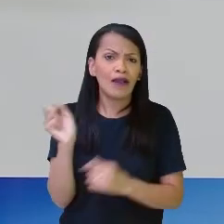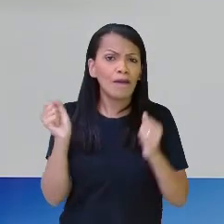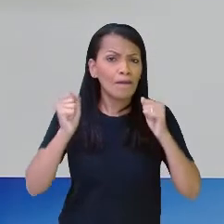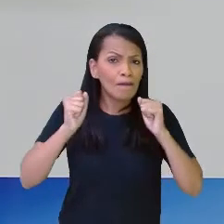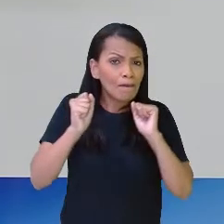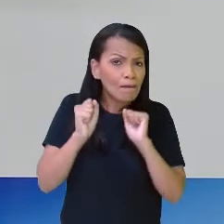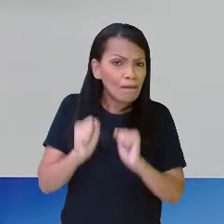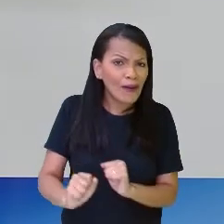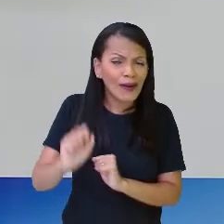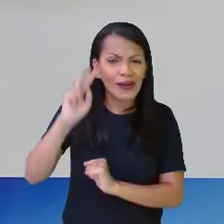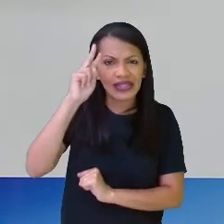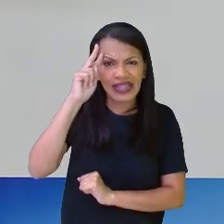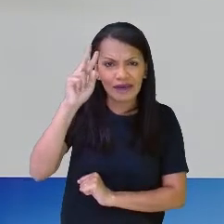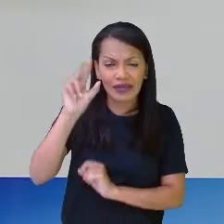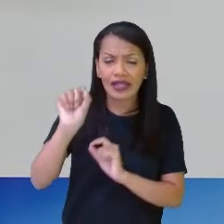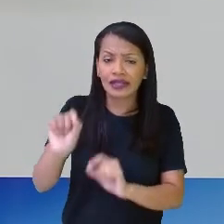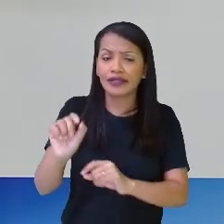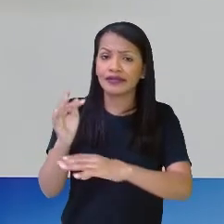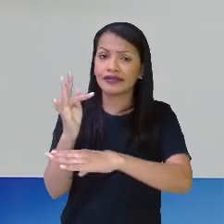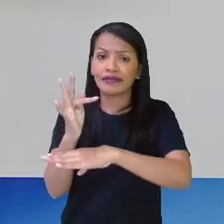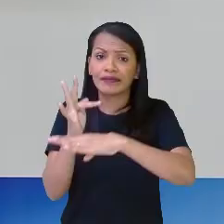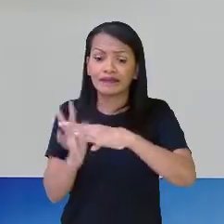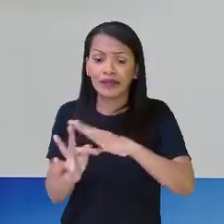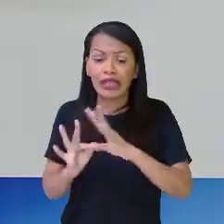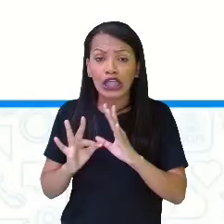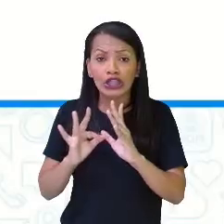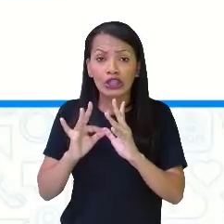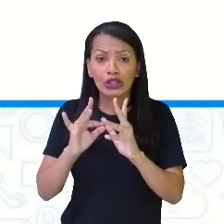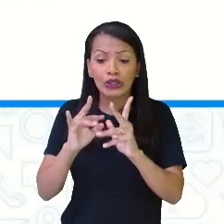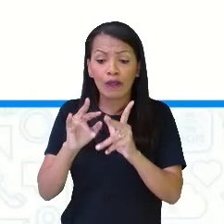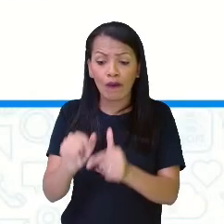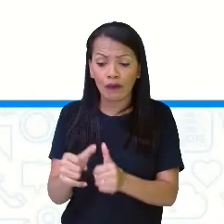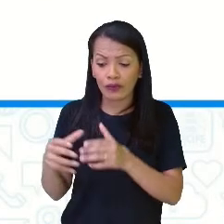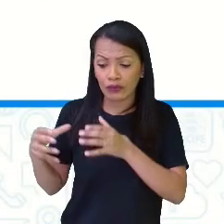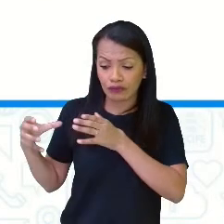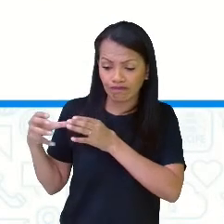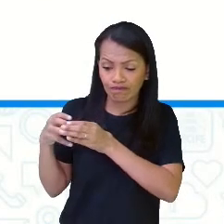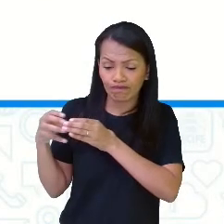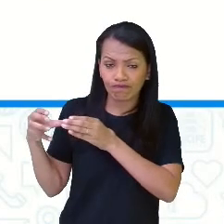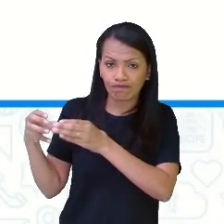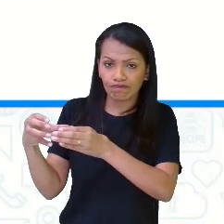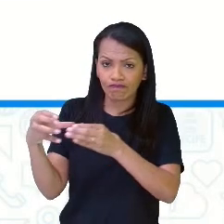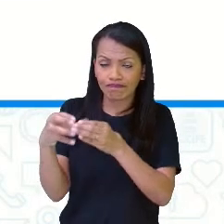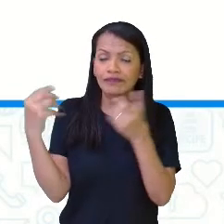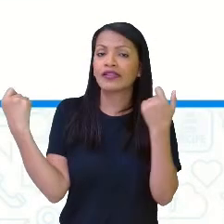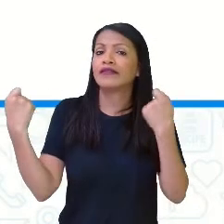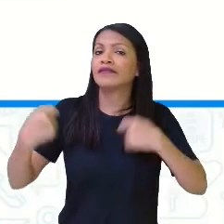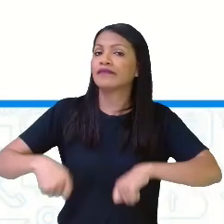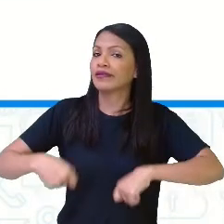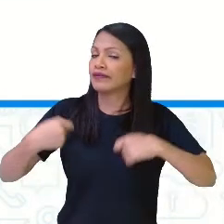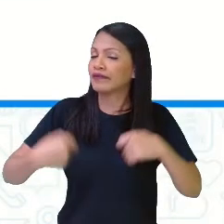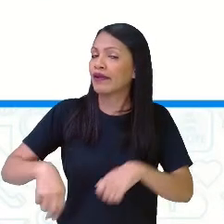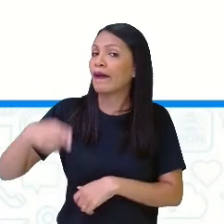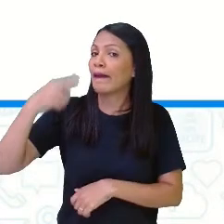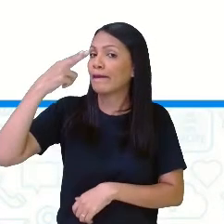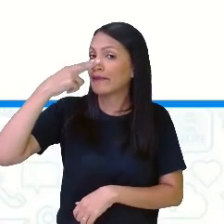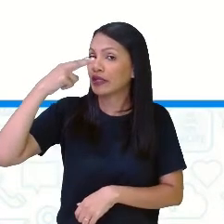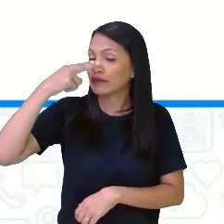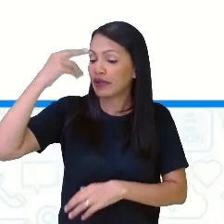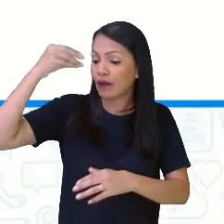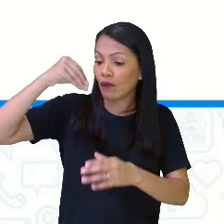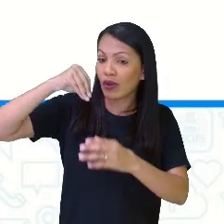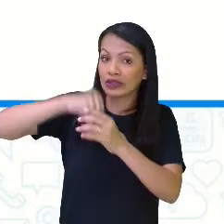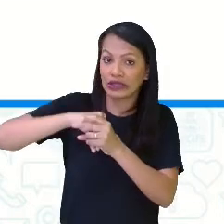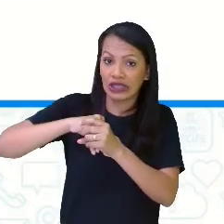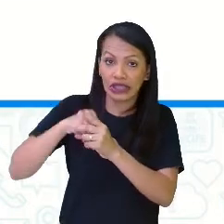lembrar, tá? Que na fração, todos os conjuntos, todas as partes precisam ter a mesma quantidade, como